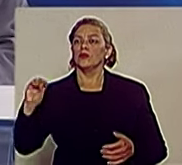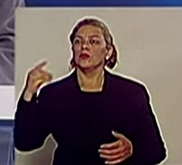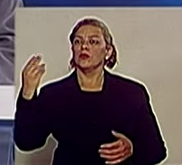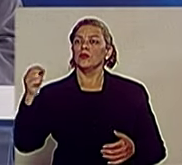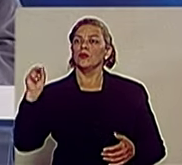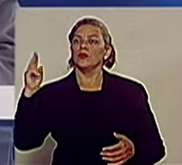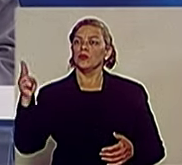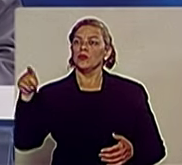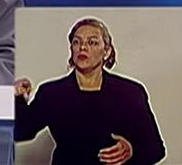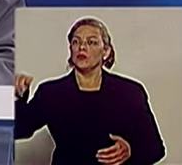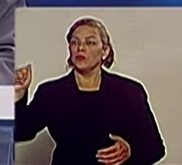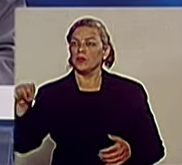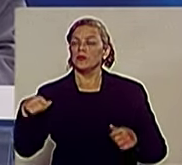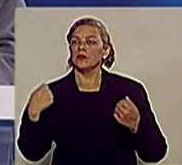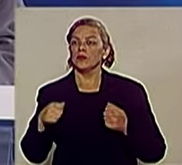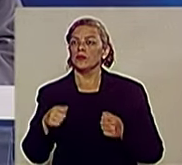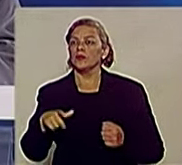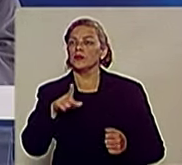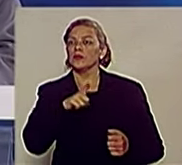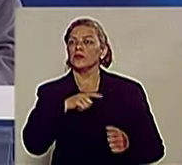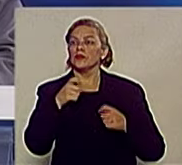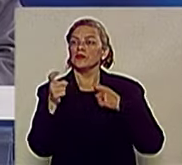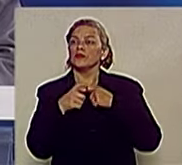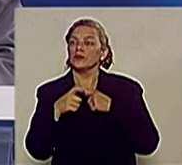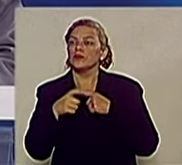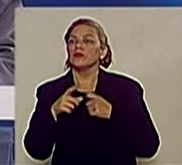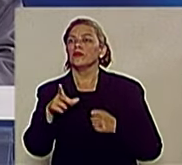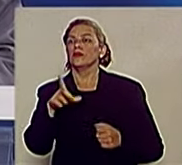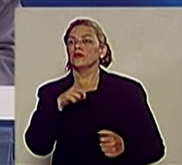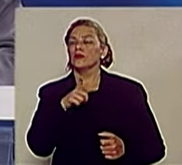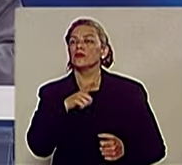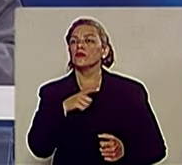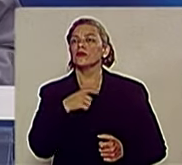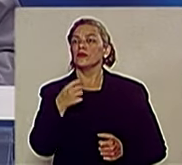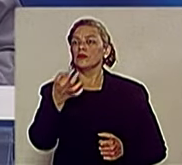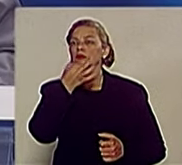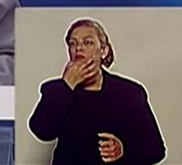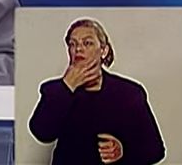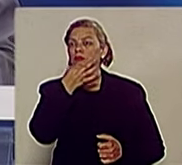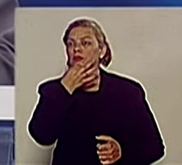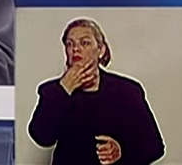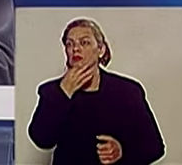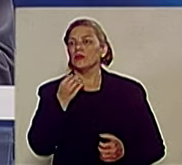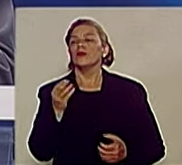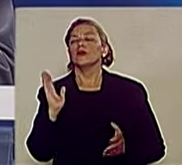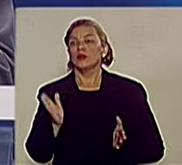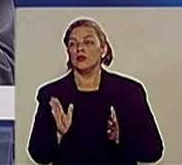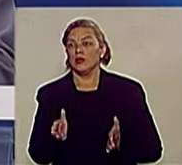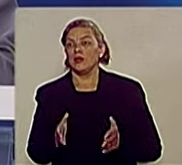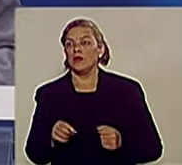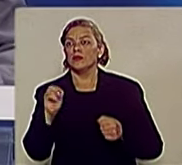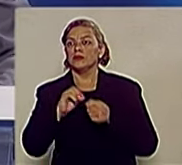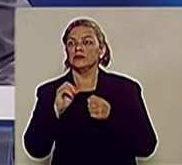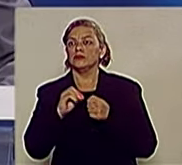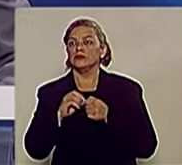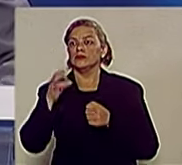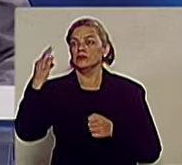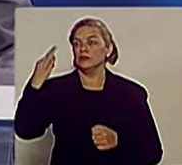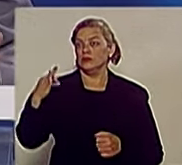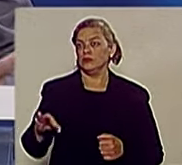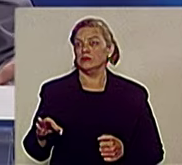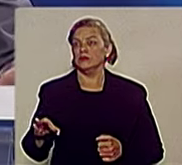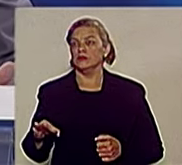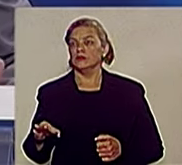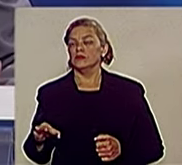Tem que ter pelo menos um médico. Tem que ter pelo menos um remédio. Agora, a solução é gastar bem. Nós atendemos